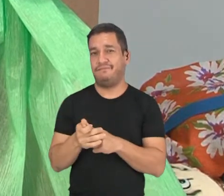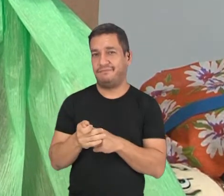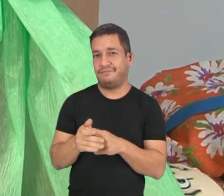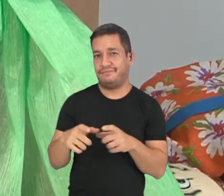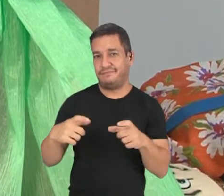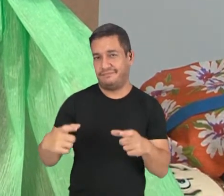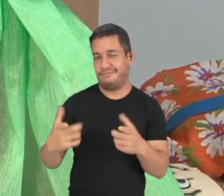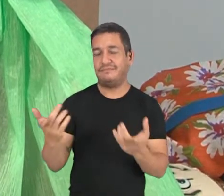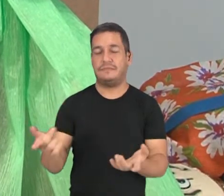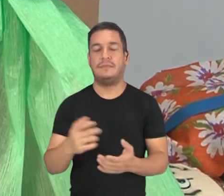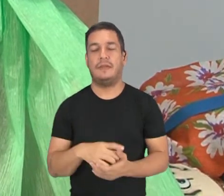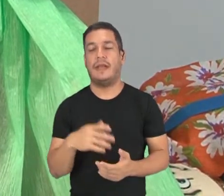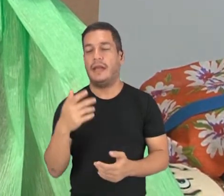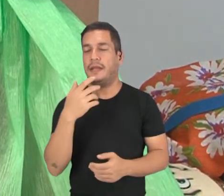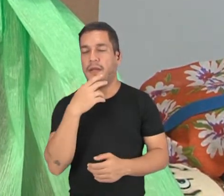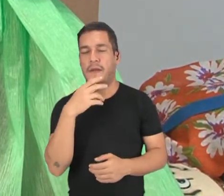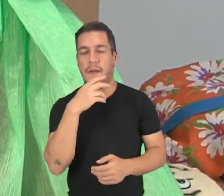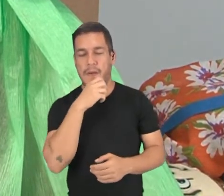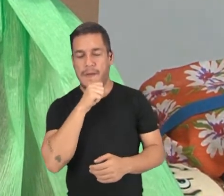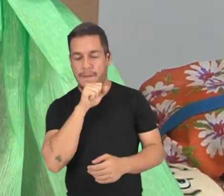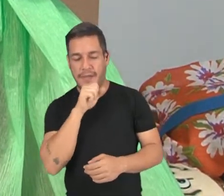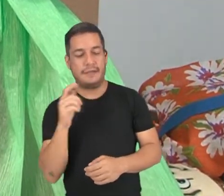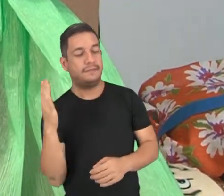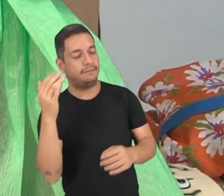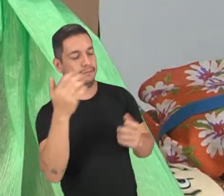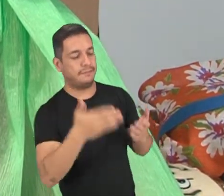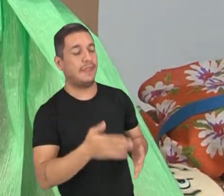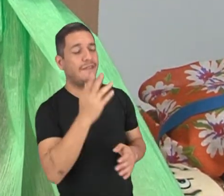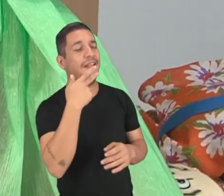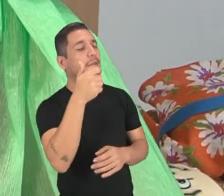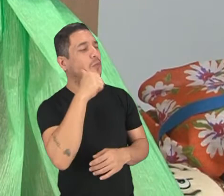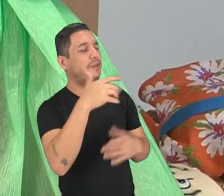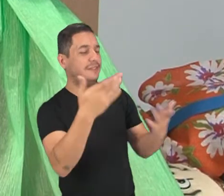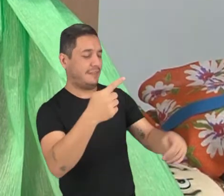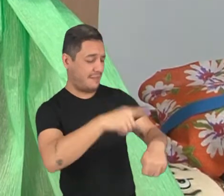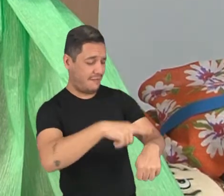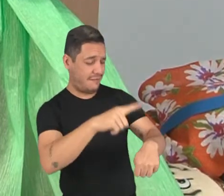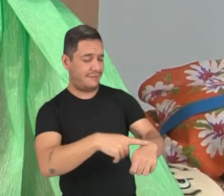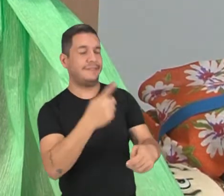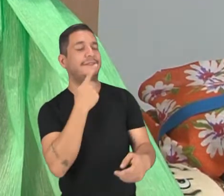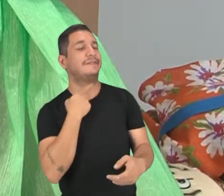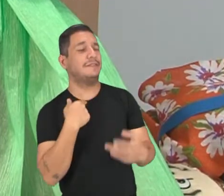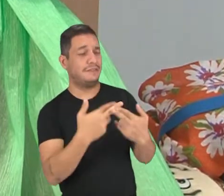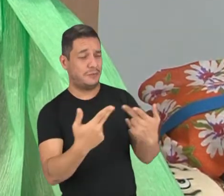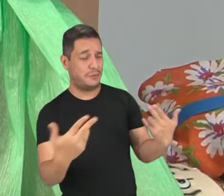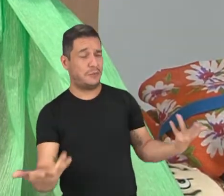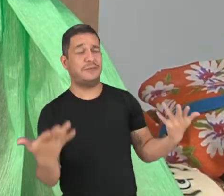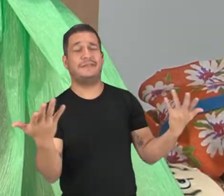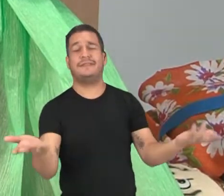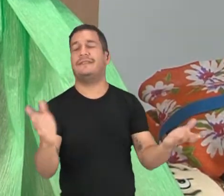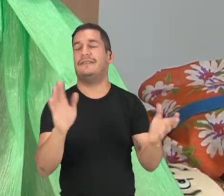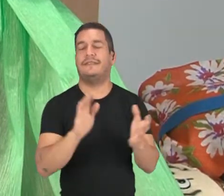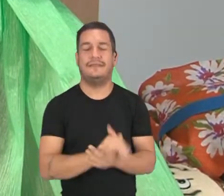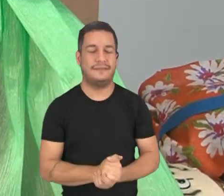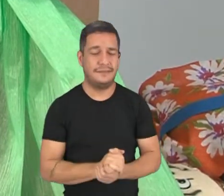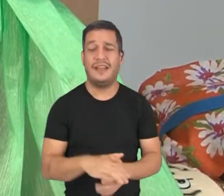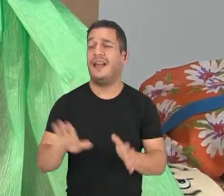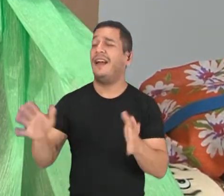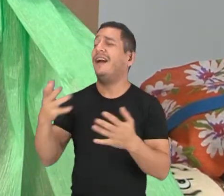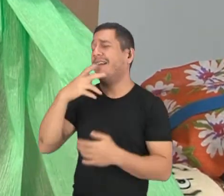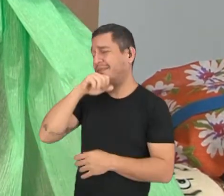Pai Francisco chegava para Catirina e falava, mulher, isso é hora, mulher, tá desejando alguma coisa? Ah, pai